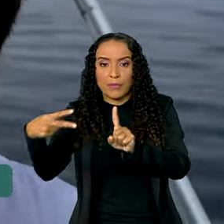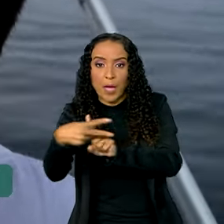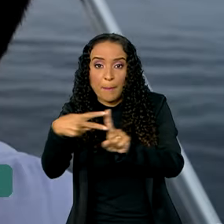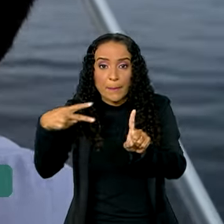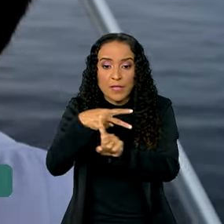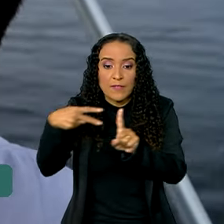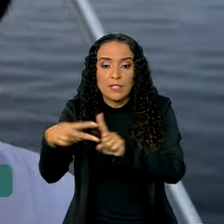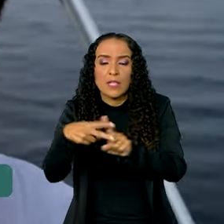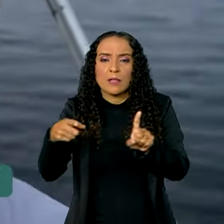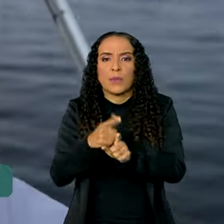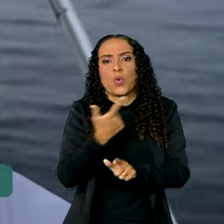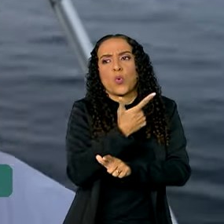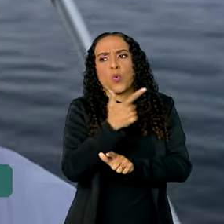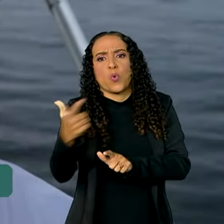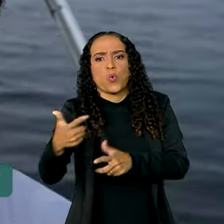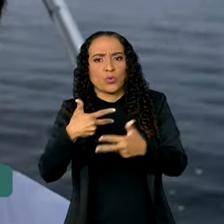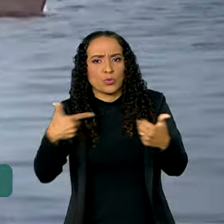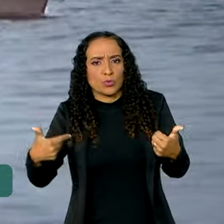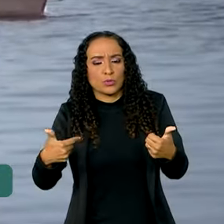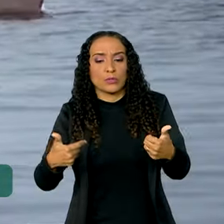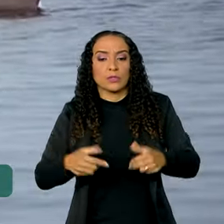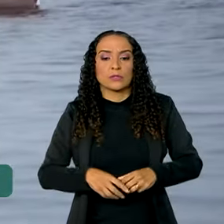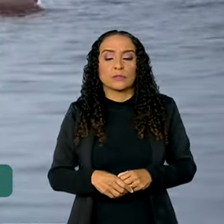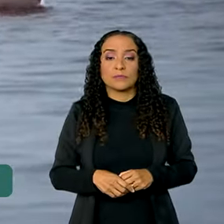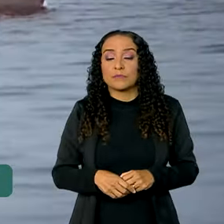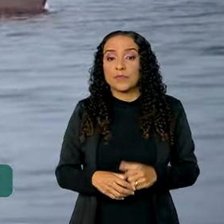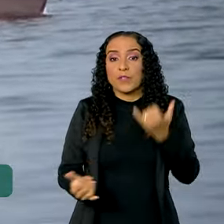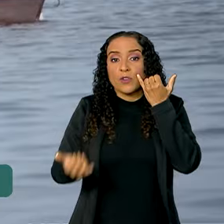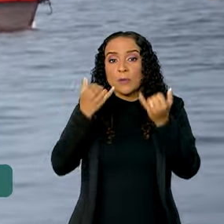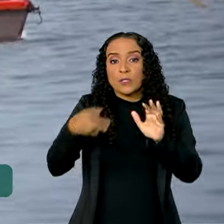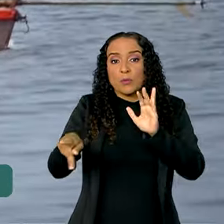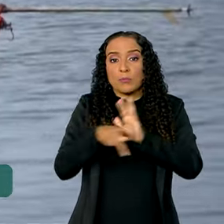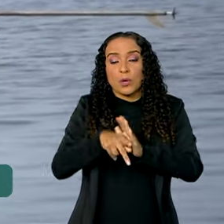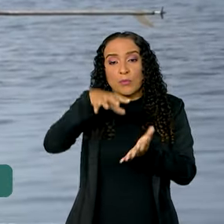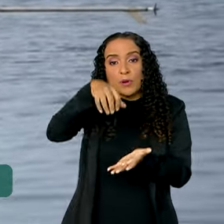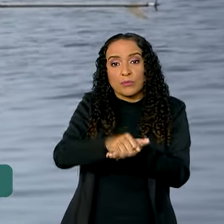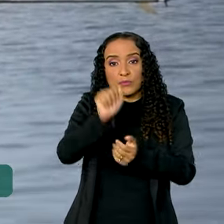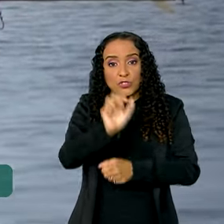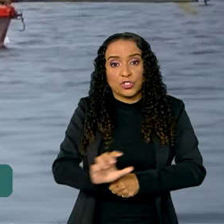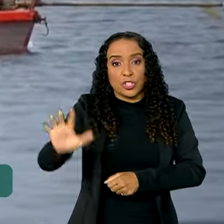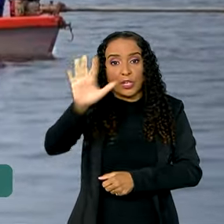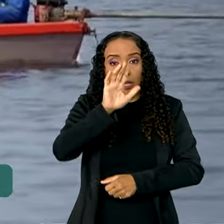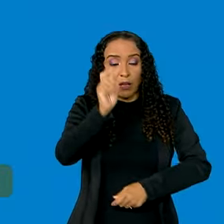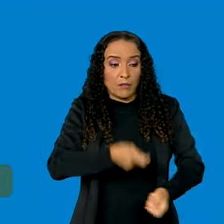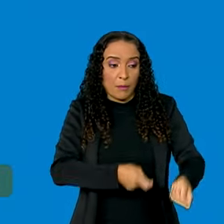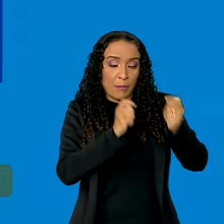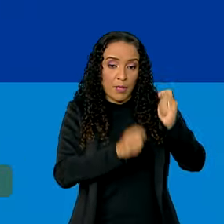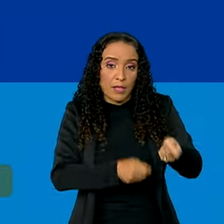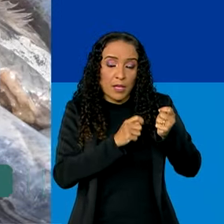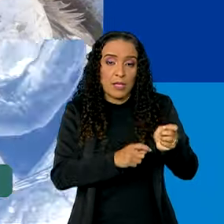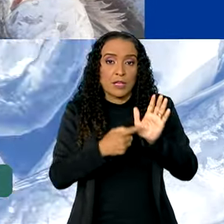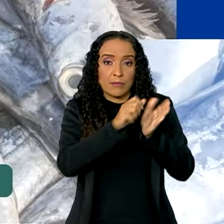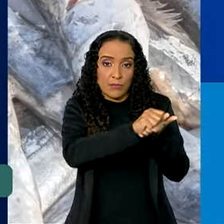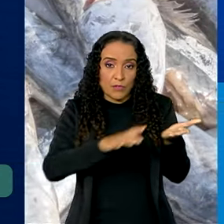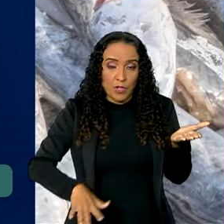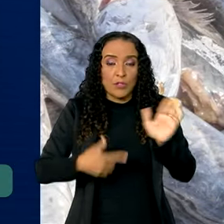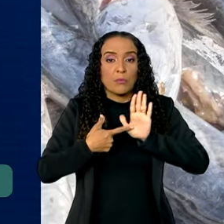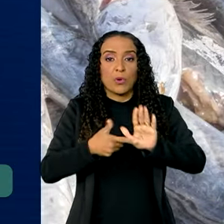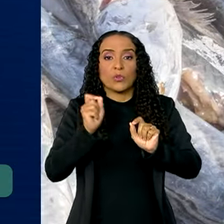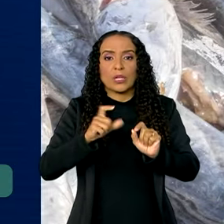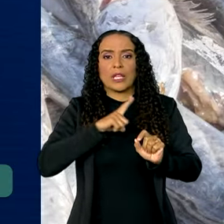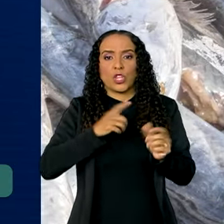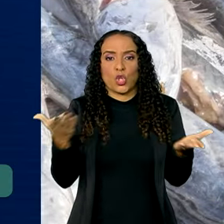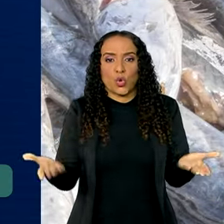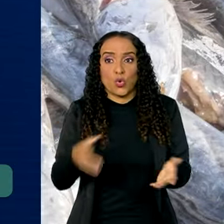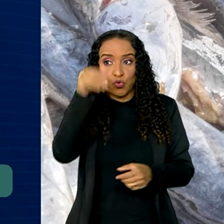como outros benefícios. Dados do Registro Geral da Atividade Pesqueira indicam que existem